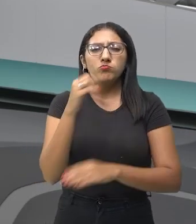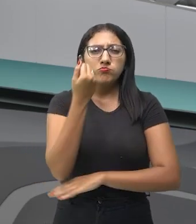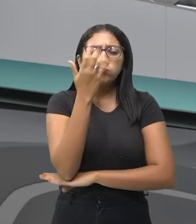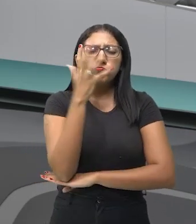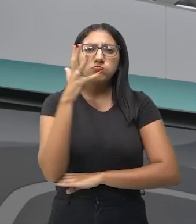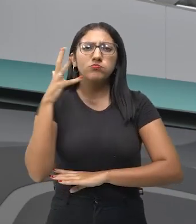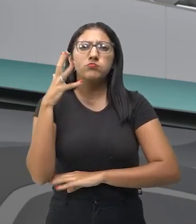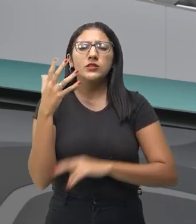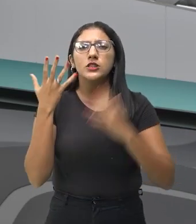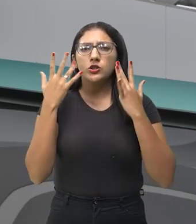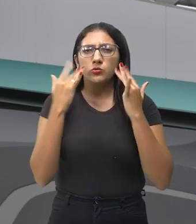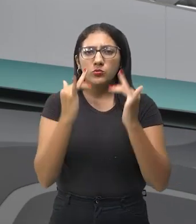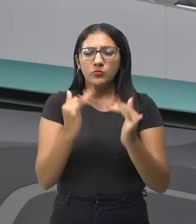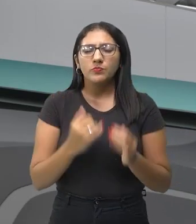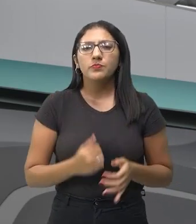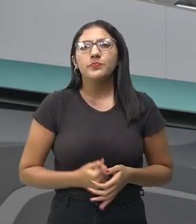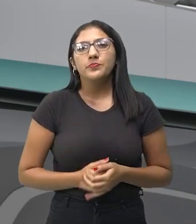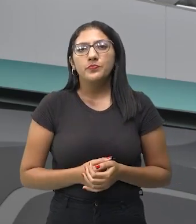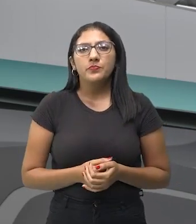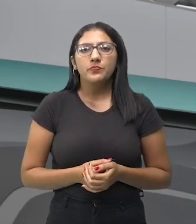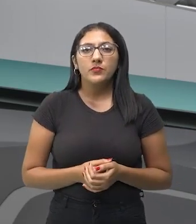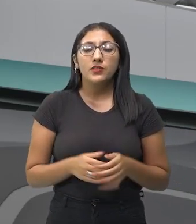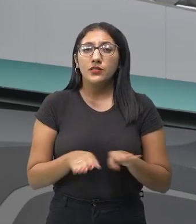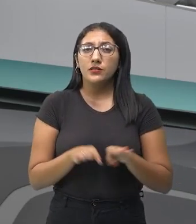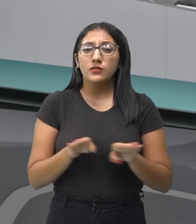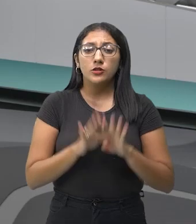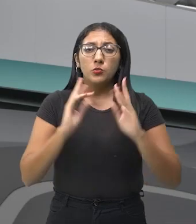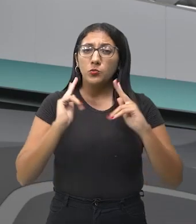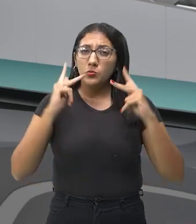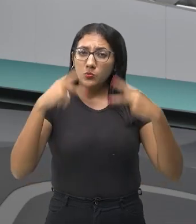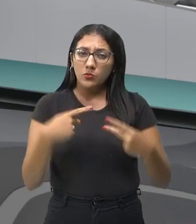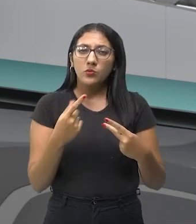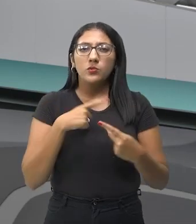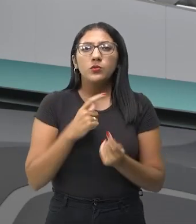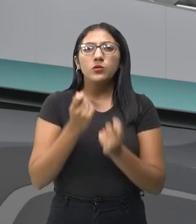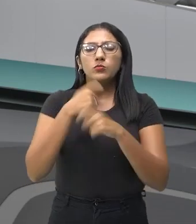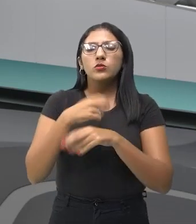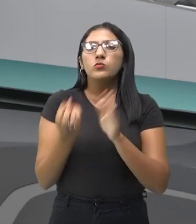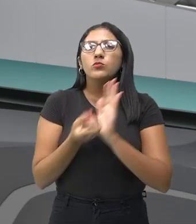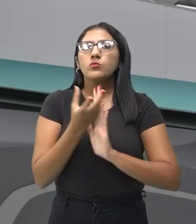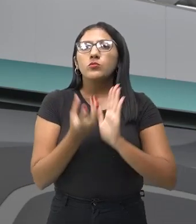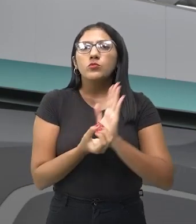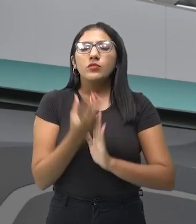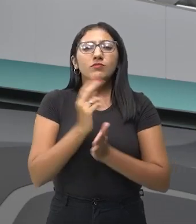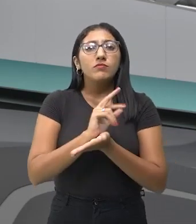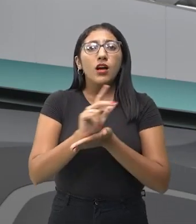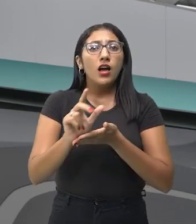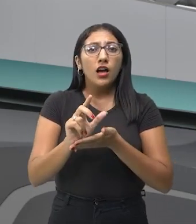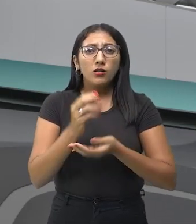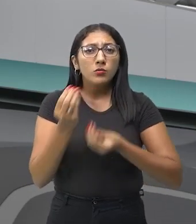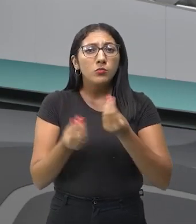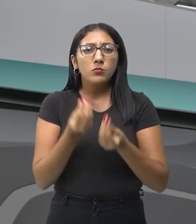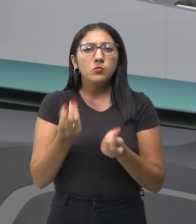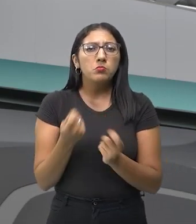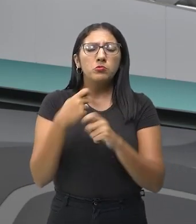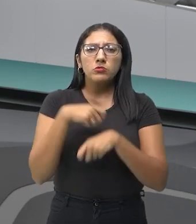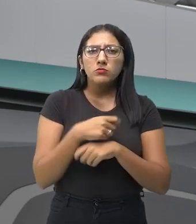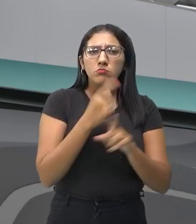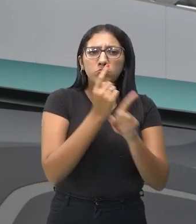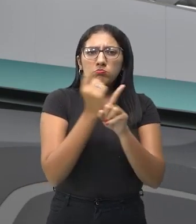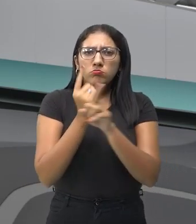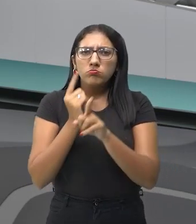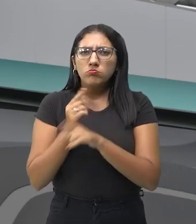oferece. E aí o homem cria, através desses sons, observando como eu posso retirar esses sons da